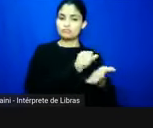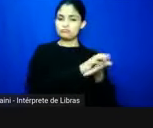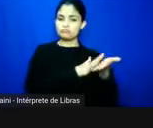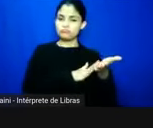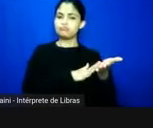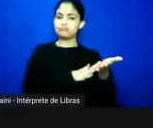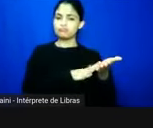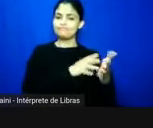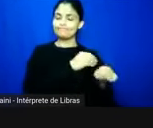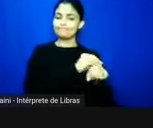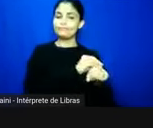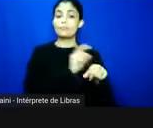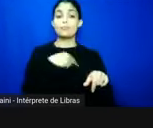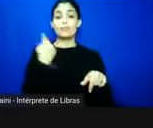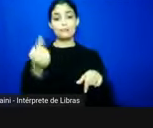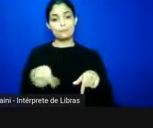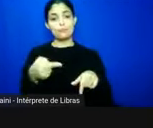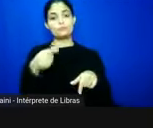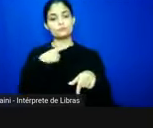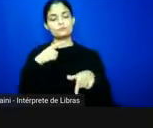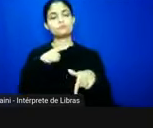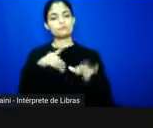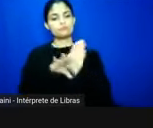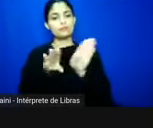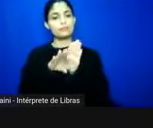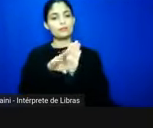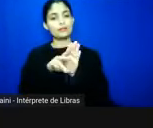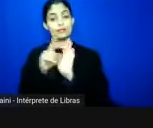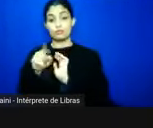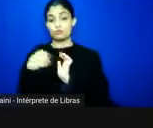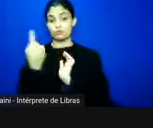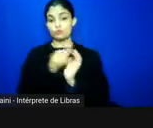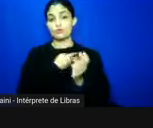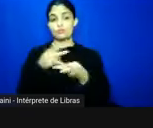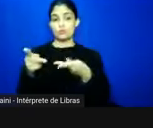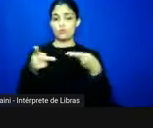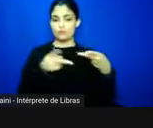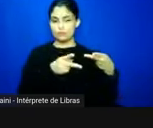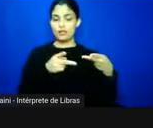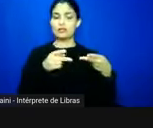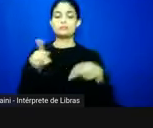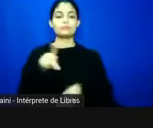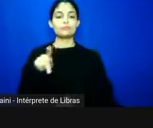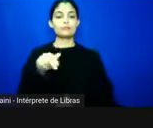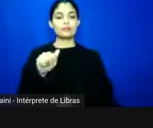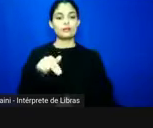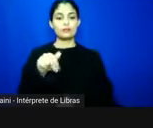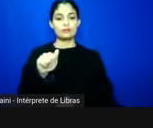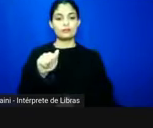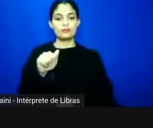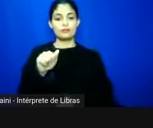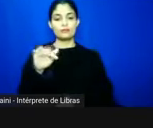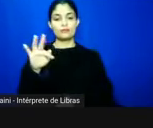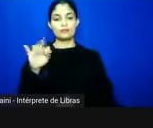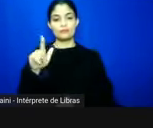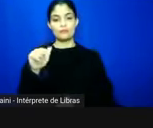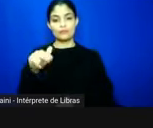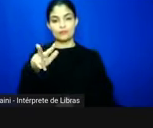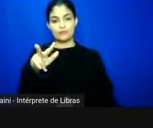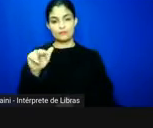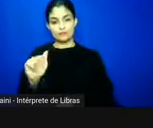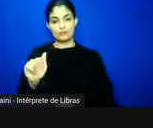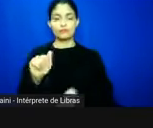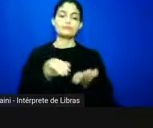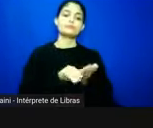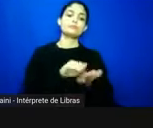as falas das nossas convidadas e parceiras do GEPA, há bastante tempo, as profs, Ana Flávia e Xero, que vão comentar um pouco